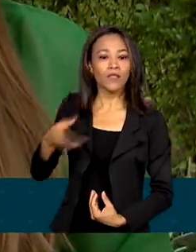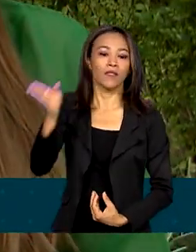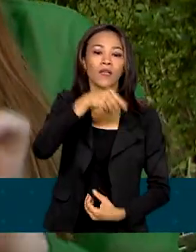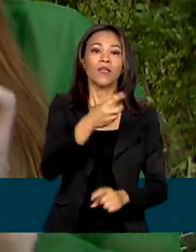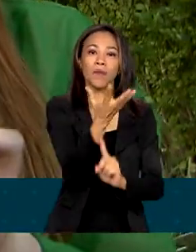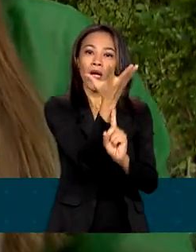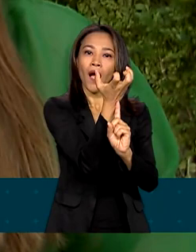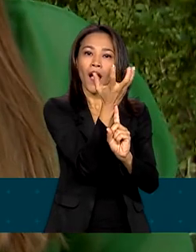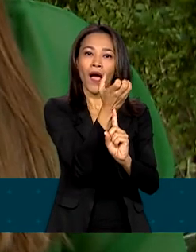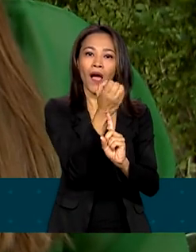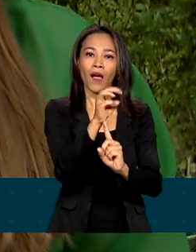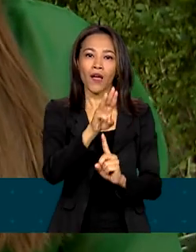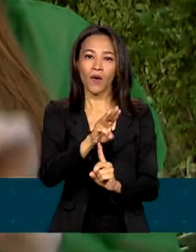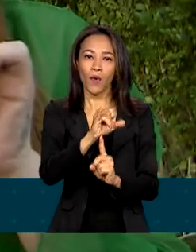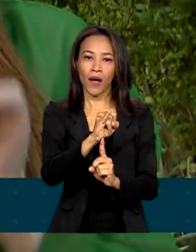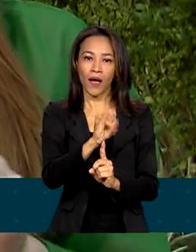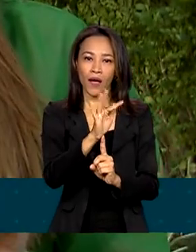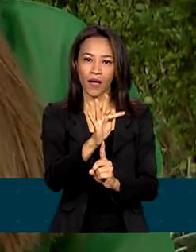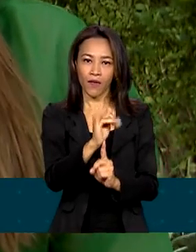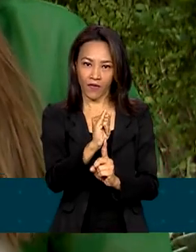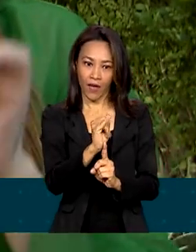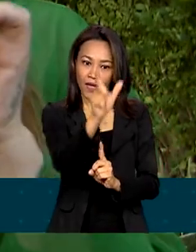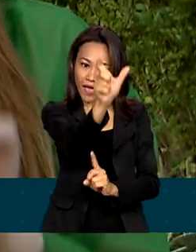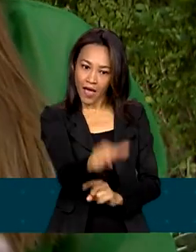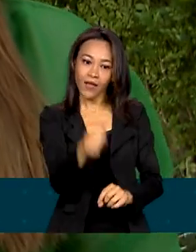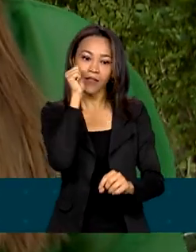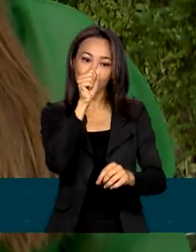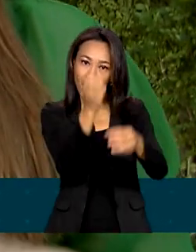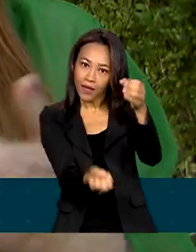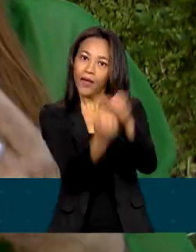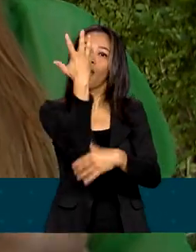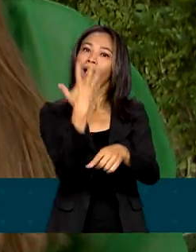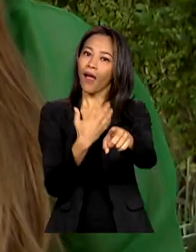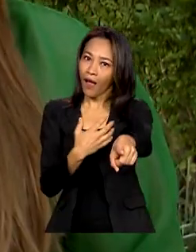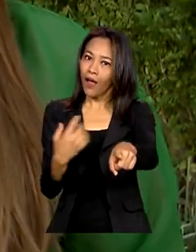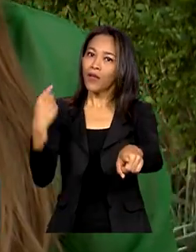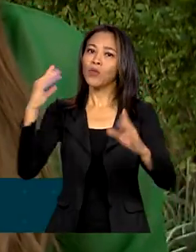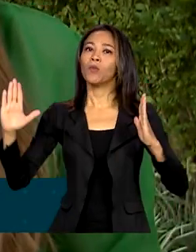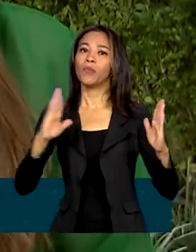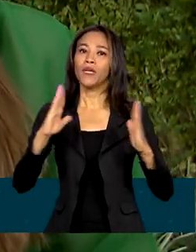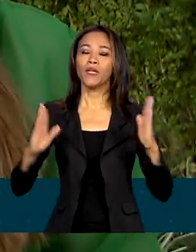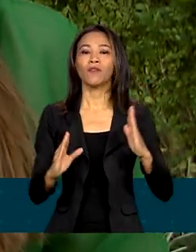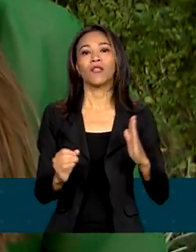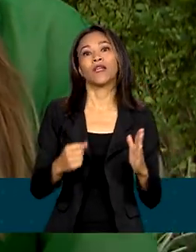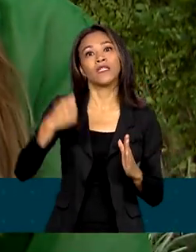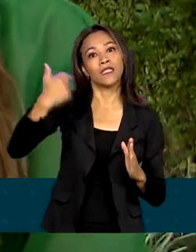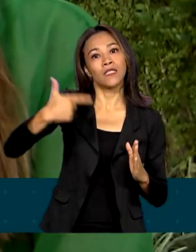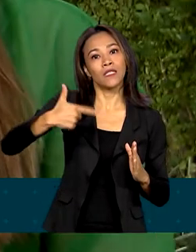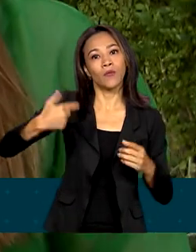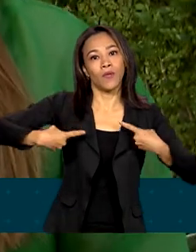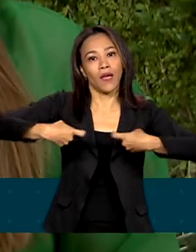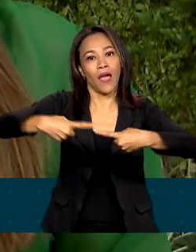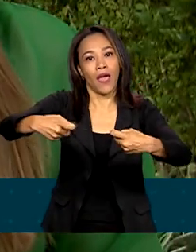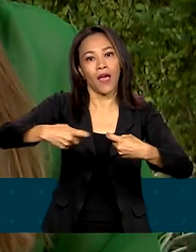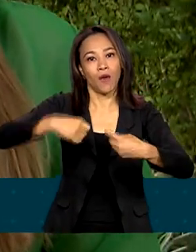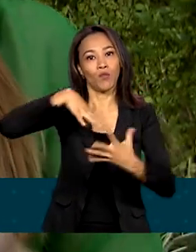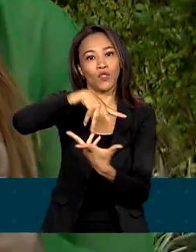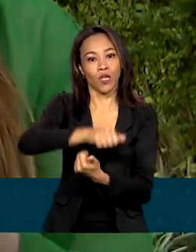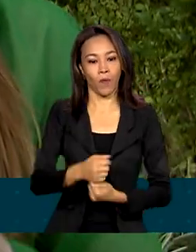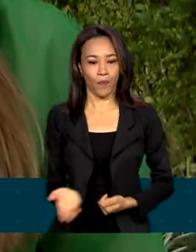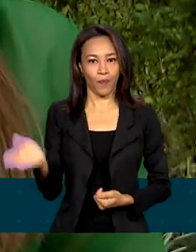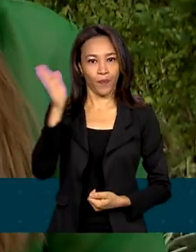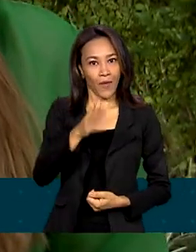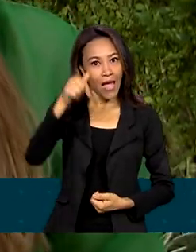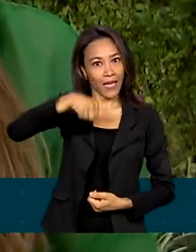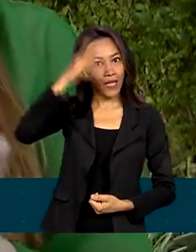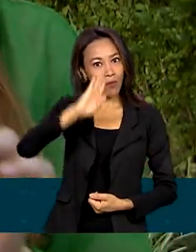projetado por uma mulher, a austríaca Edi Lamar, durante a Segunda Guerra Mundial. Aqui no Brasil, um